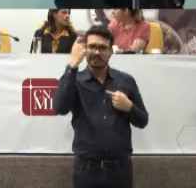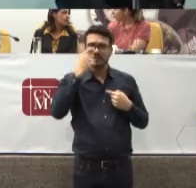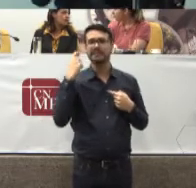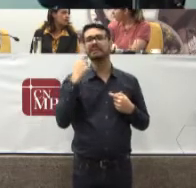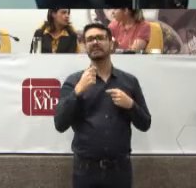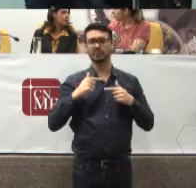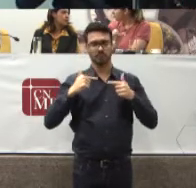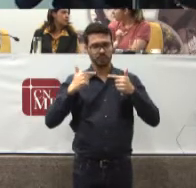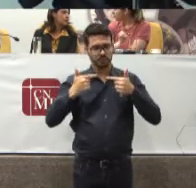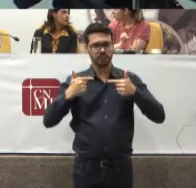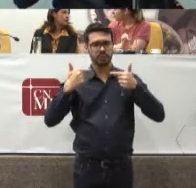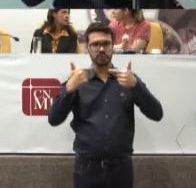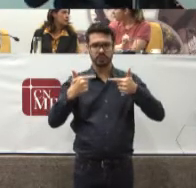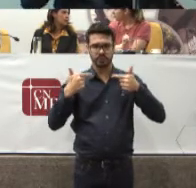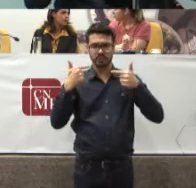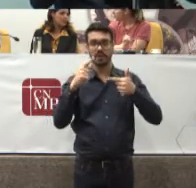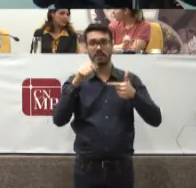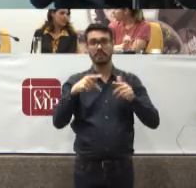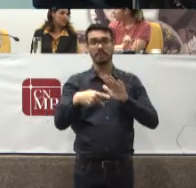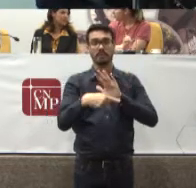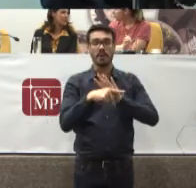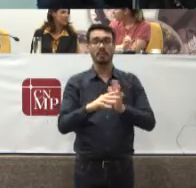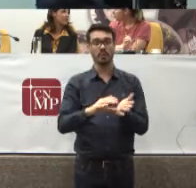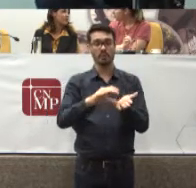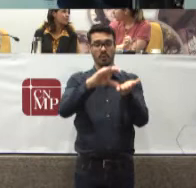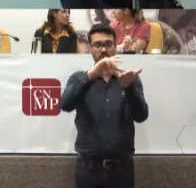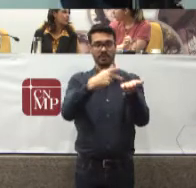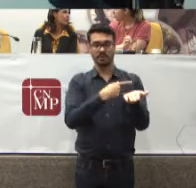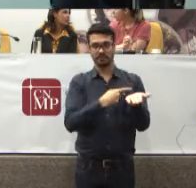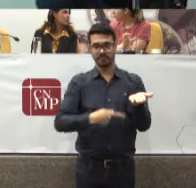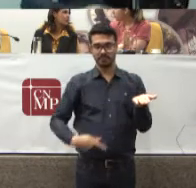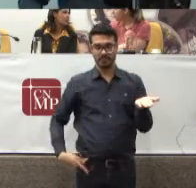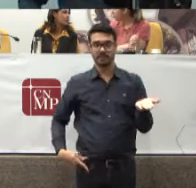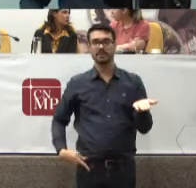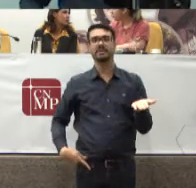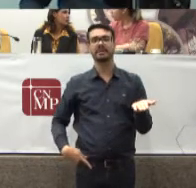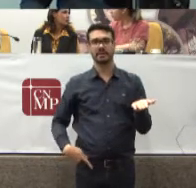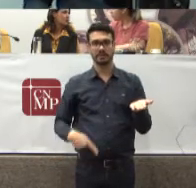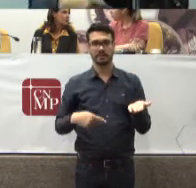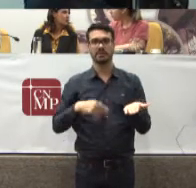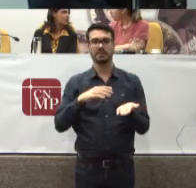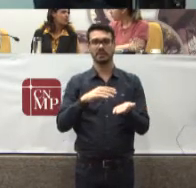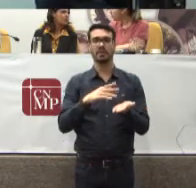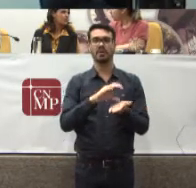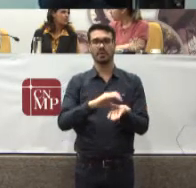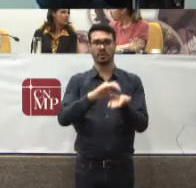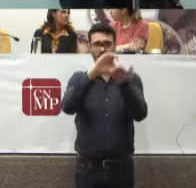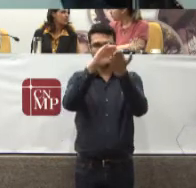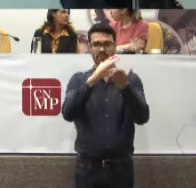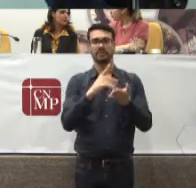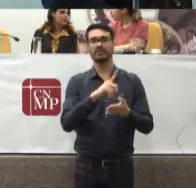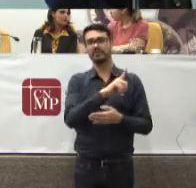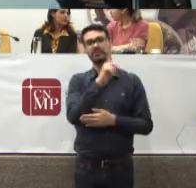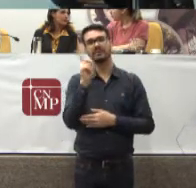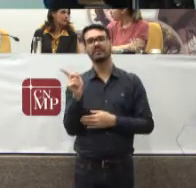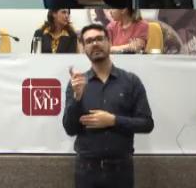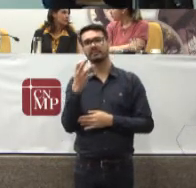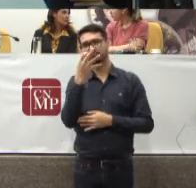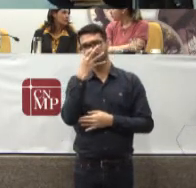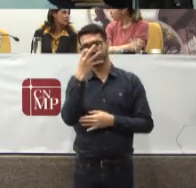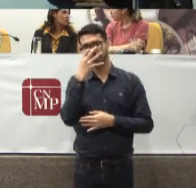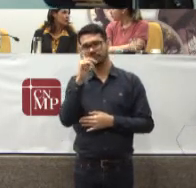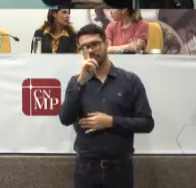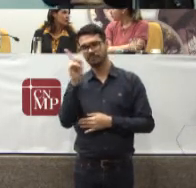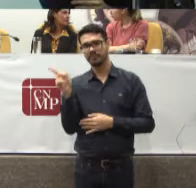A bandeira Que é Do conselho Que é da presidência Do conselho nacional Os senhores acabaram De ouvir A brilhante